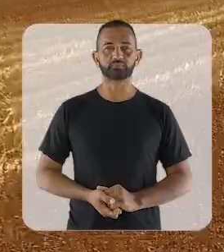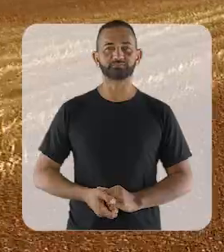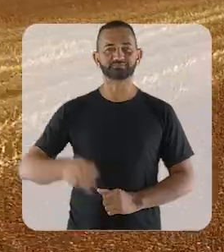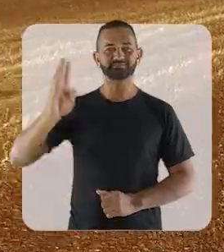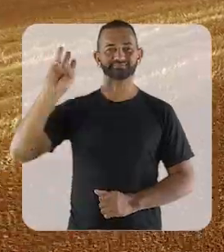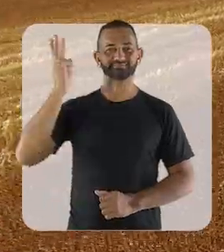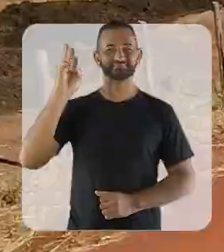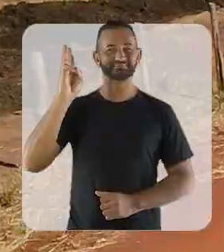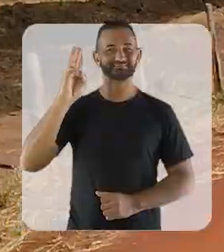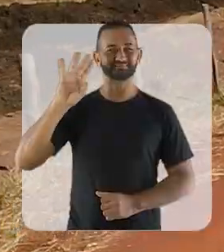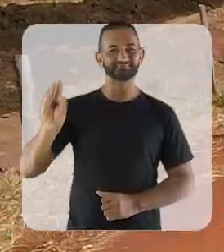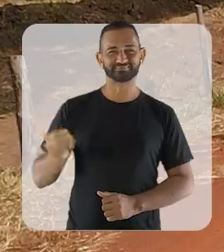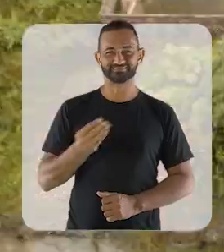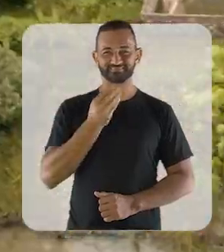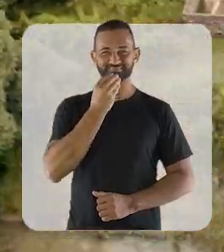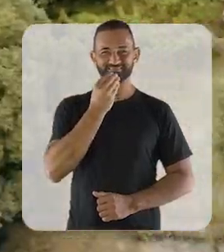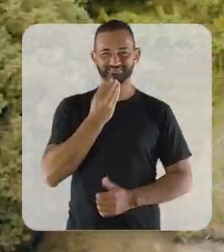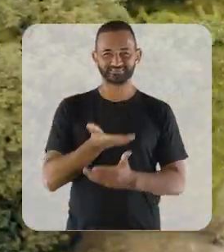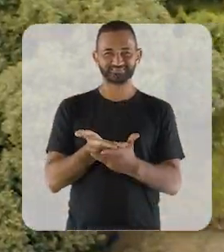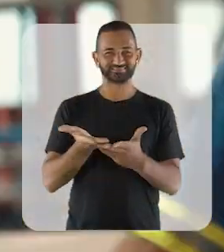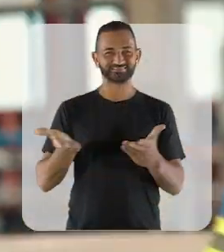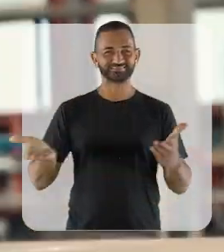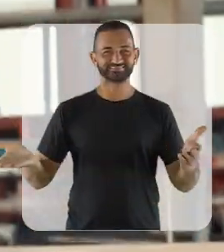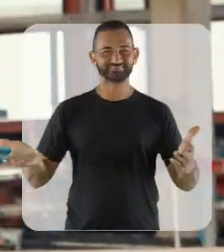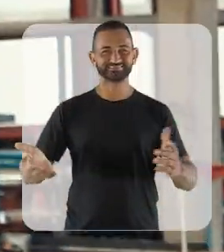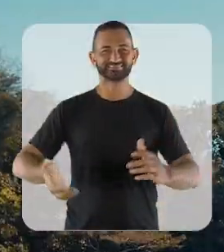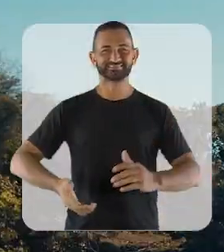Um Maranhão de oportunidades.